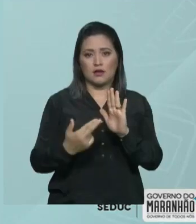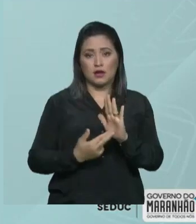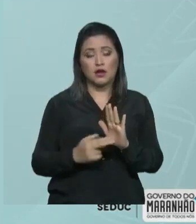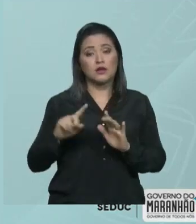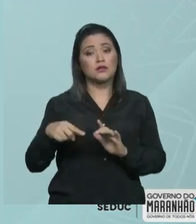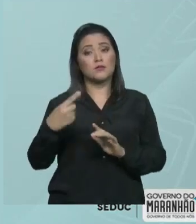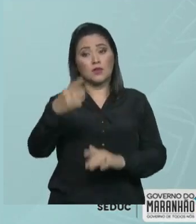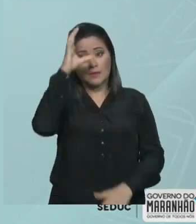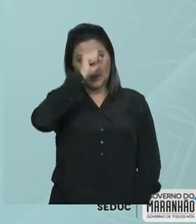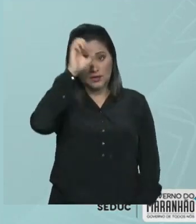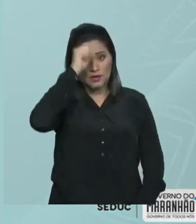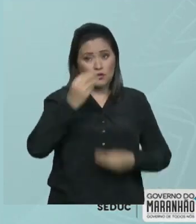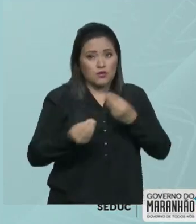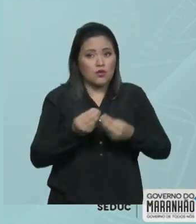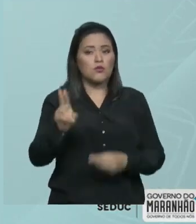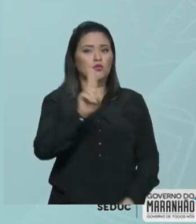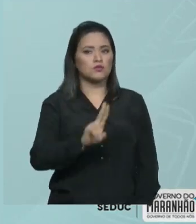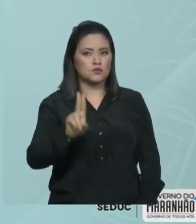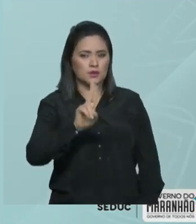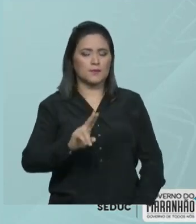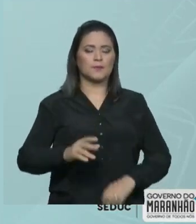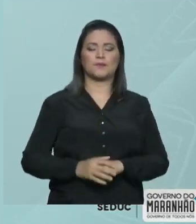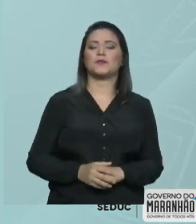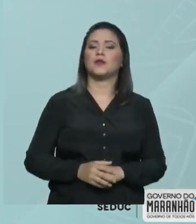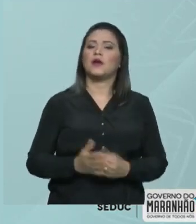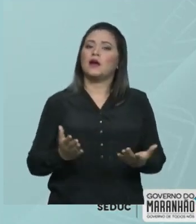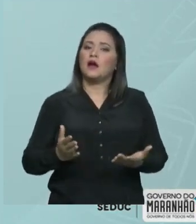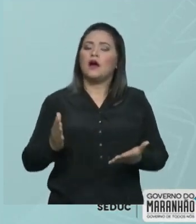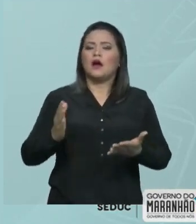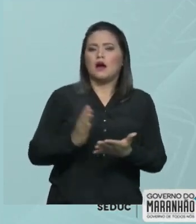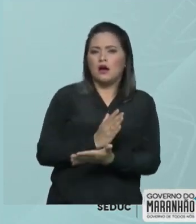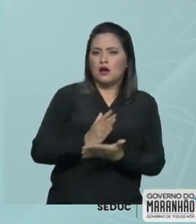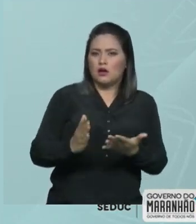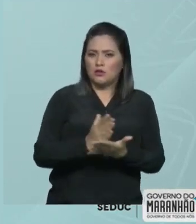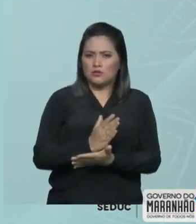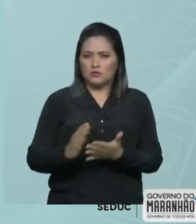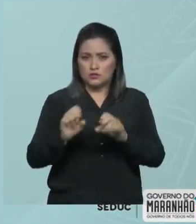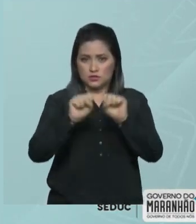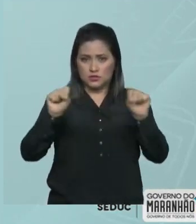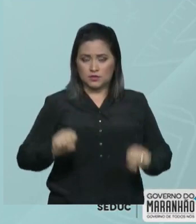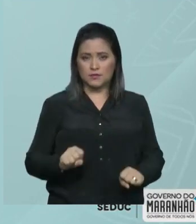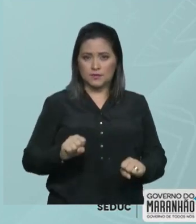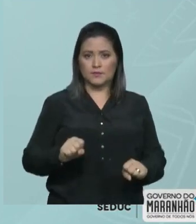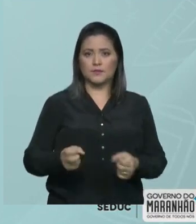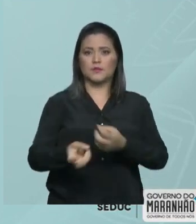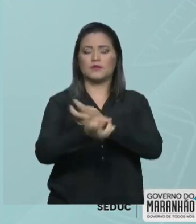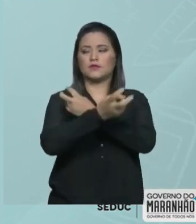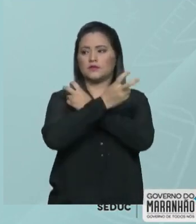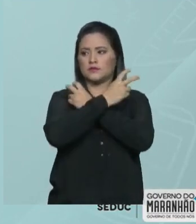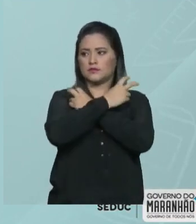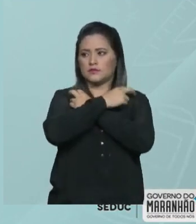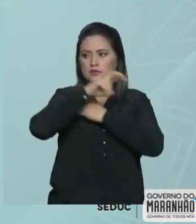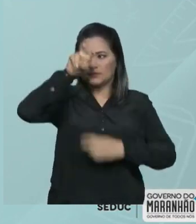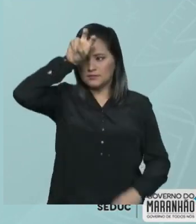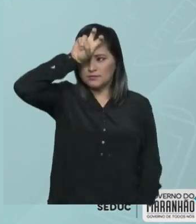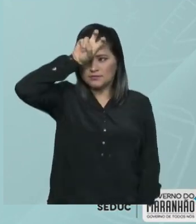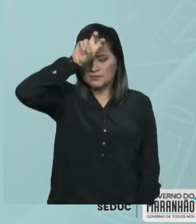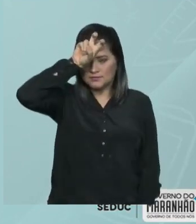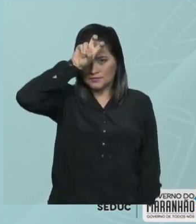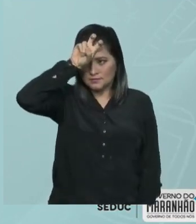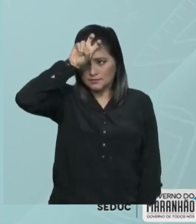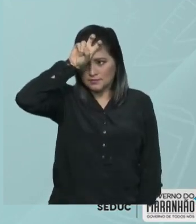Alguns sistemas de numeração. A gente tem sistema egípcio de numeração, sistema babilônico de numeração,